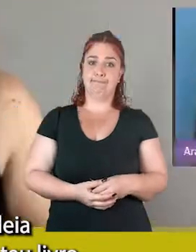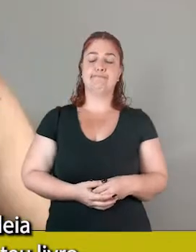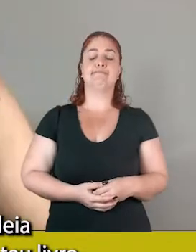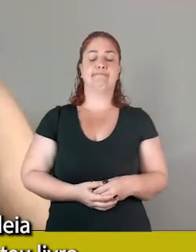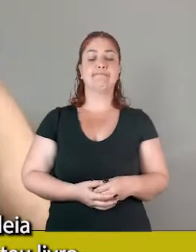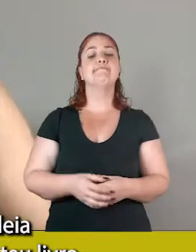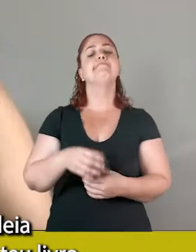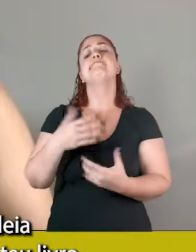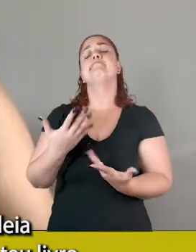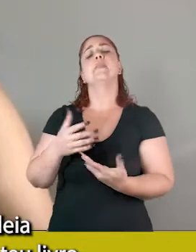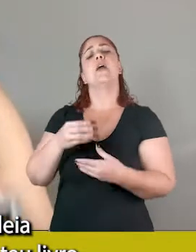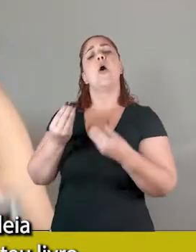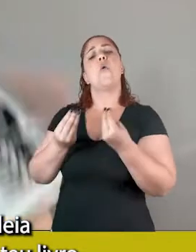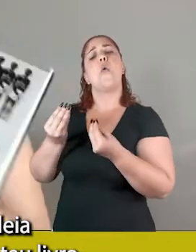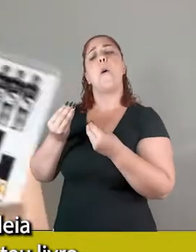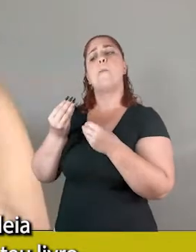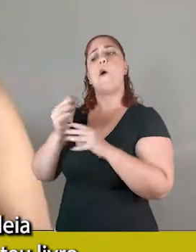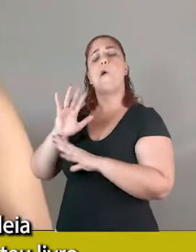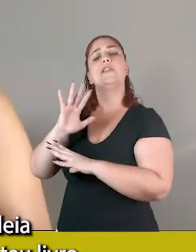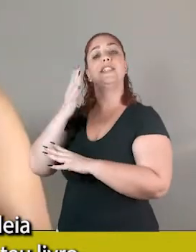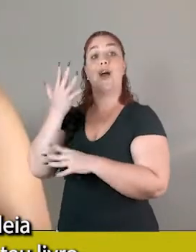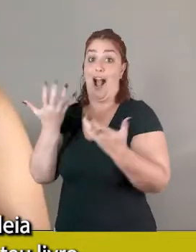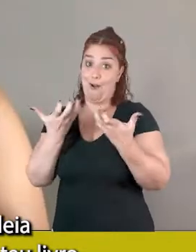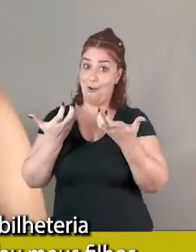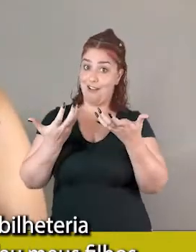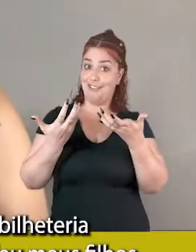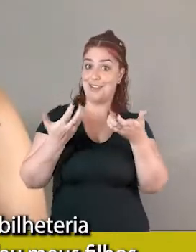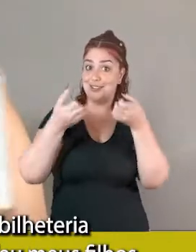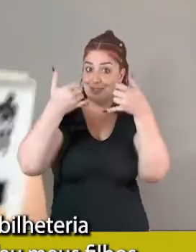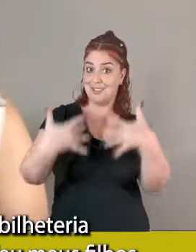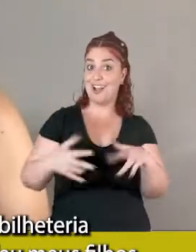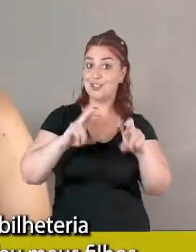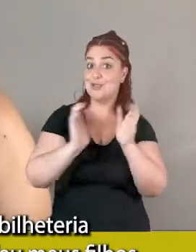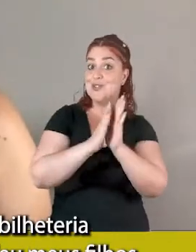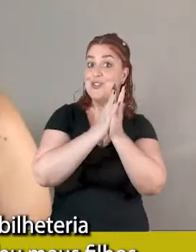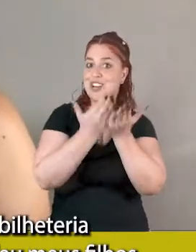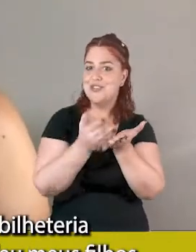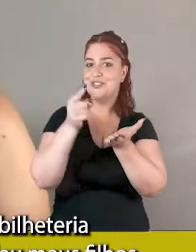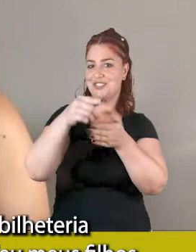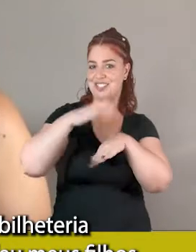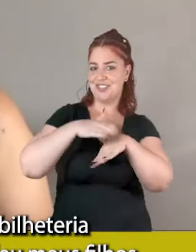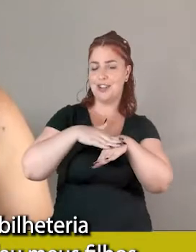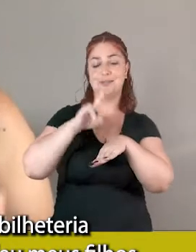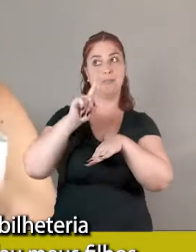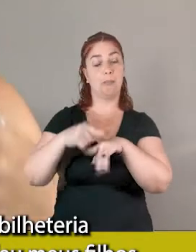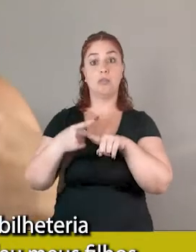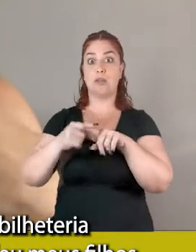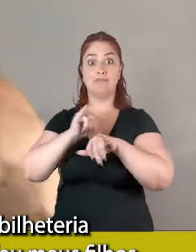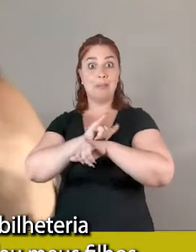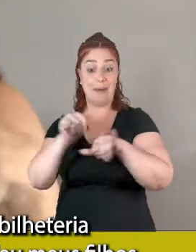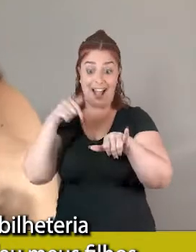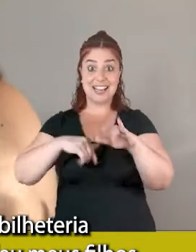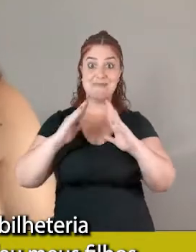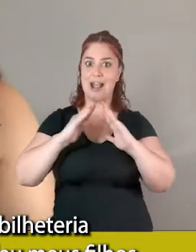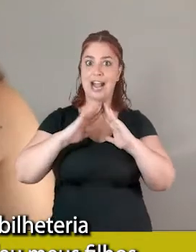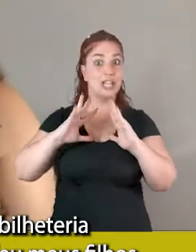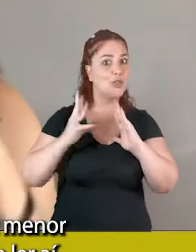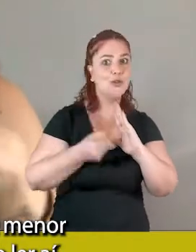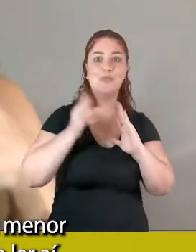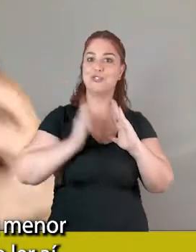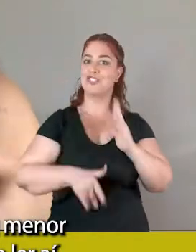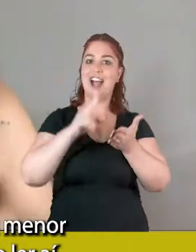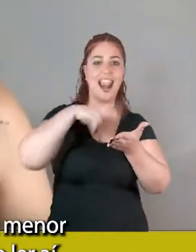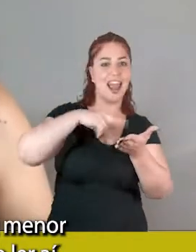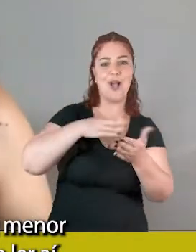Mário, como surgiu a ideia de, agora eu queria falar do teu livro que foi um campeão de bilheteria aqui em casa, todo mundo leu, meus